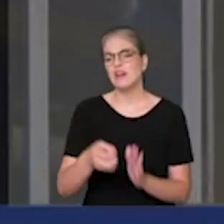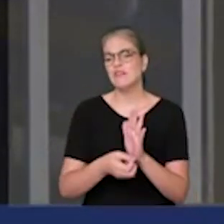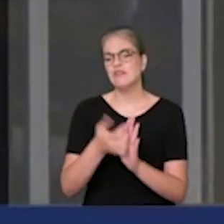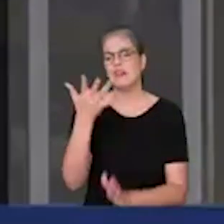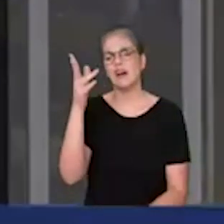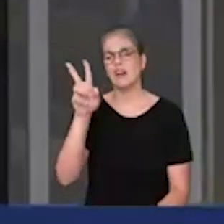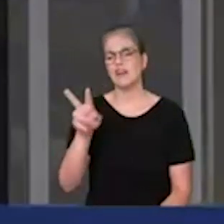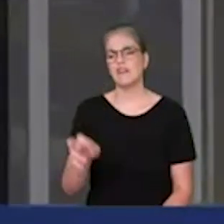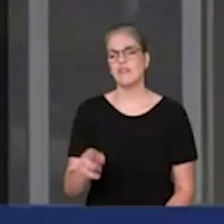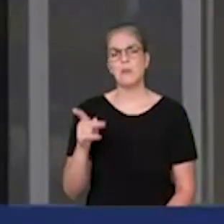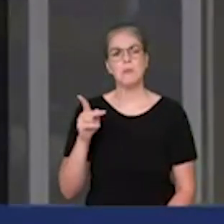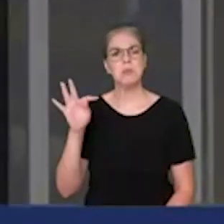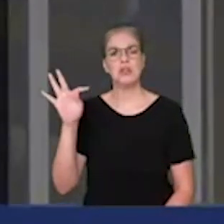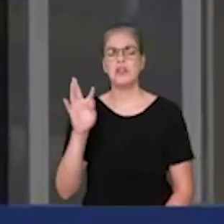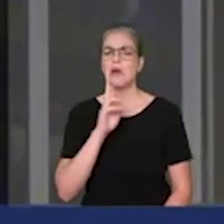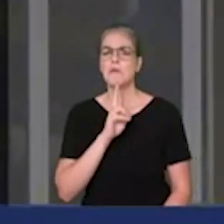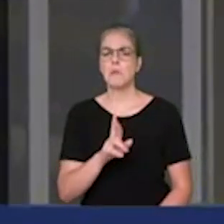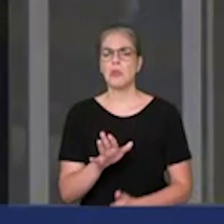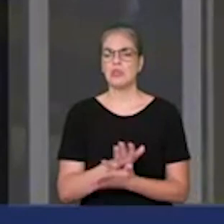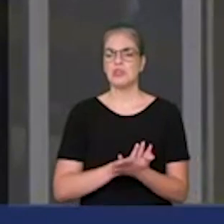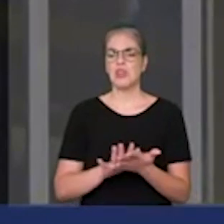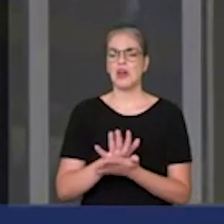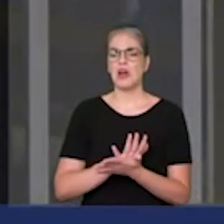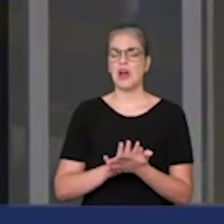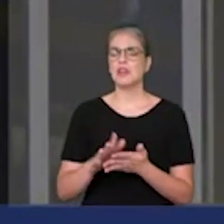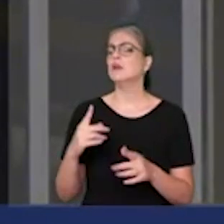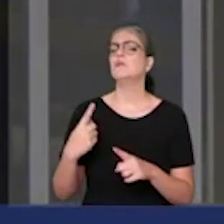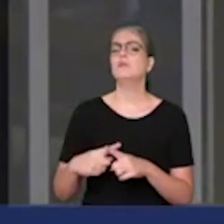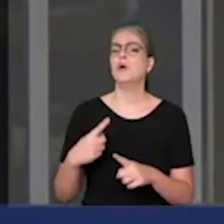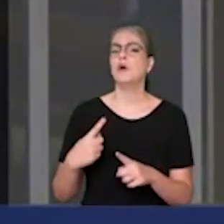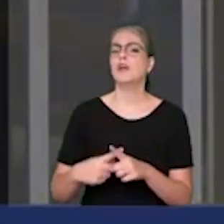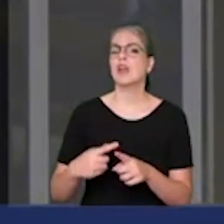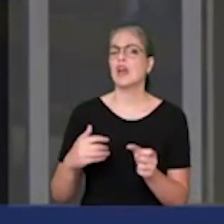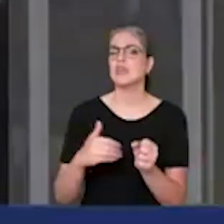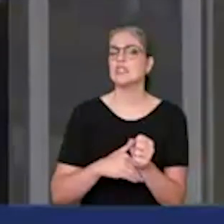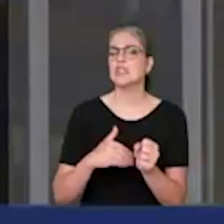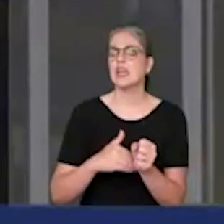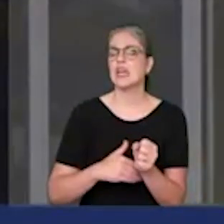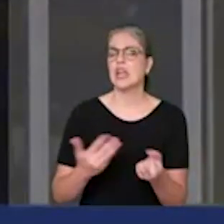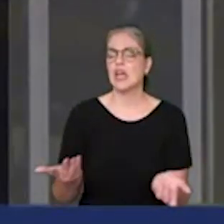PT não responde. Por que sigilo sobre as imagens? Por quê?